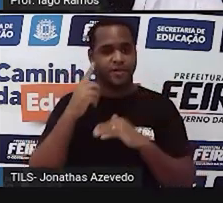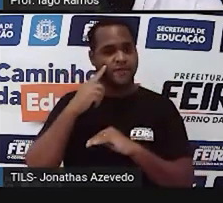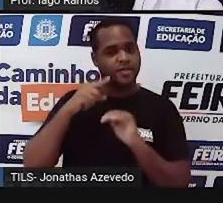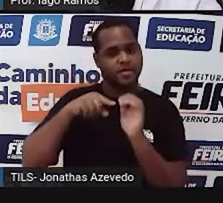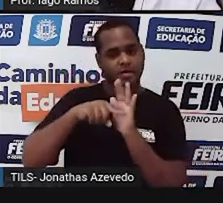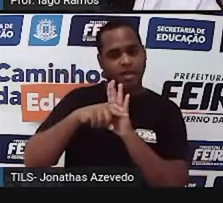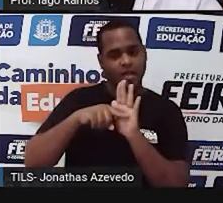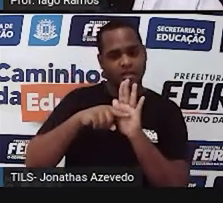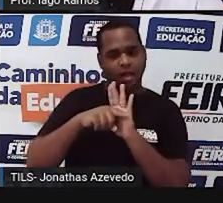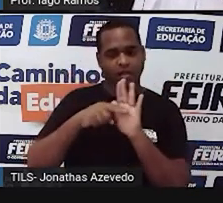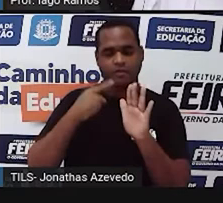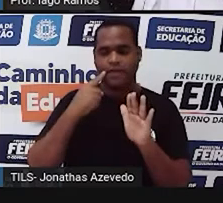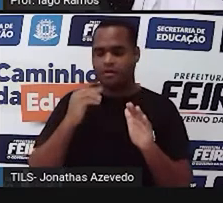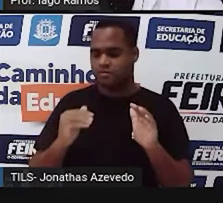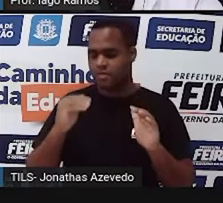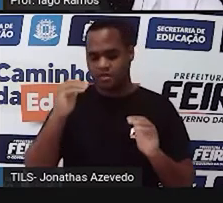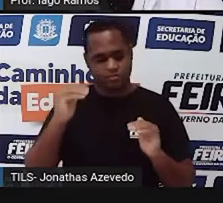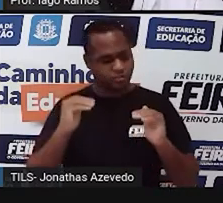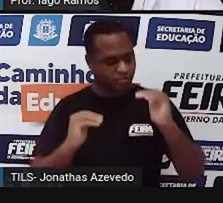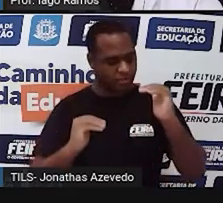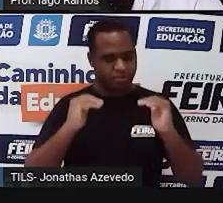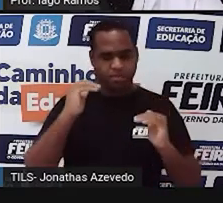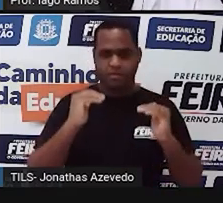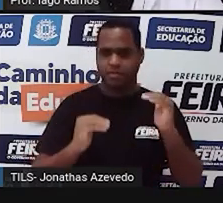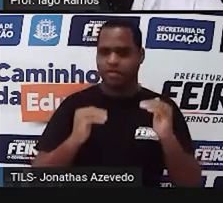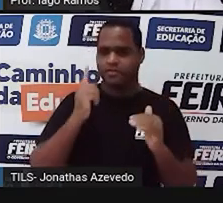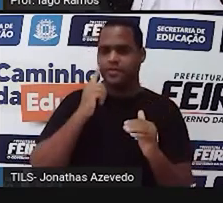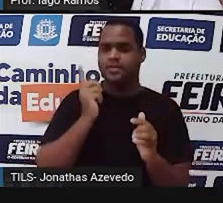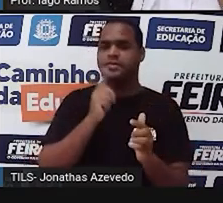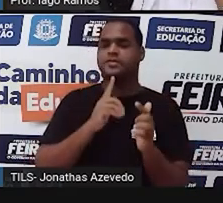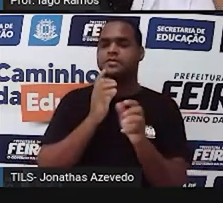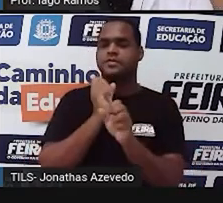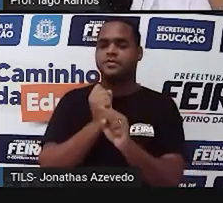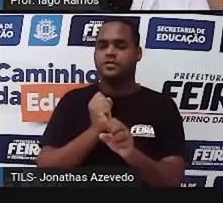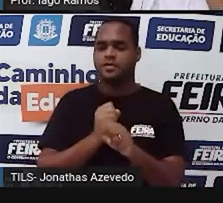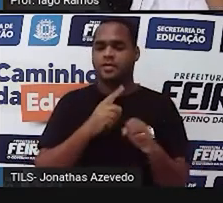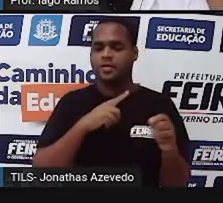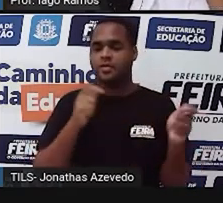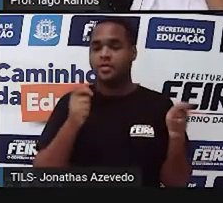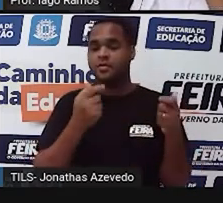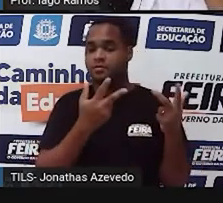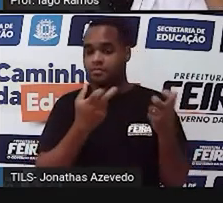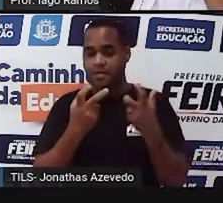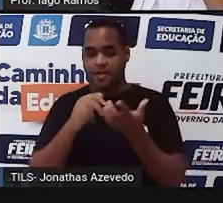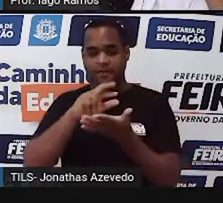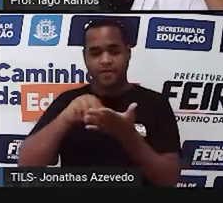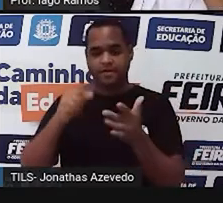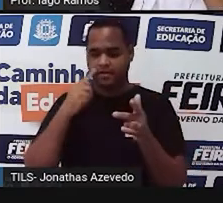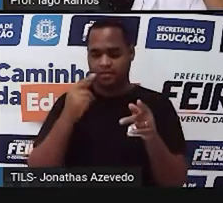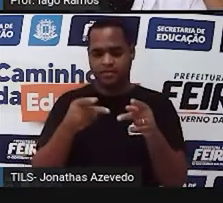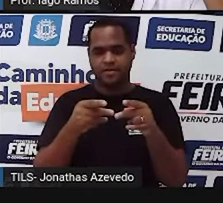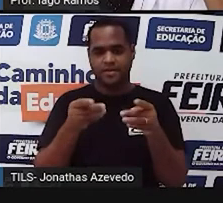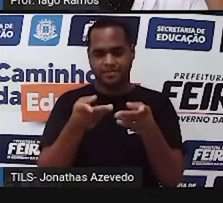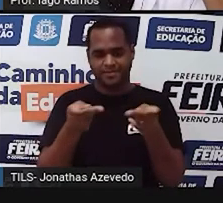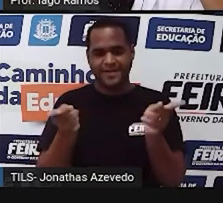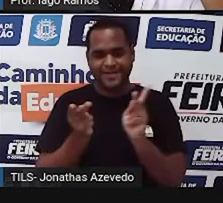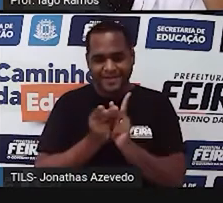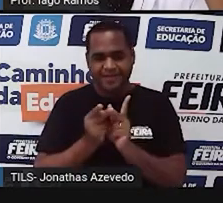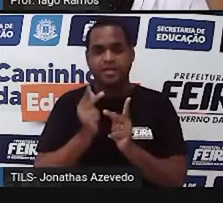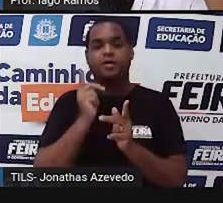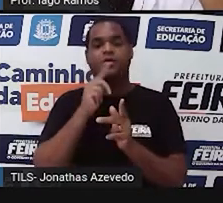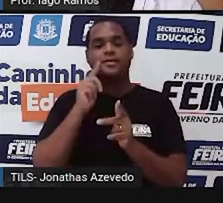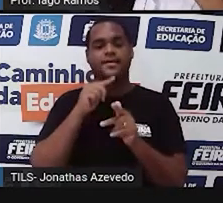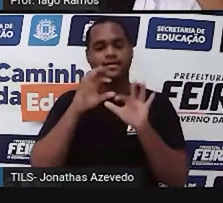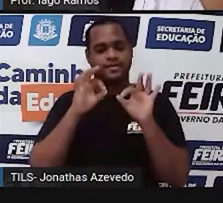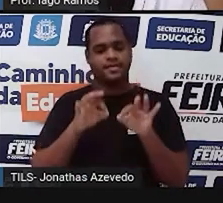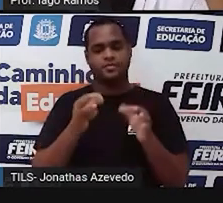Analisar ali o movimento dos pratos. Pra perceber que quando elas, os pratos ficarem equilibrados, você